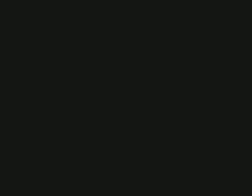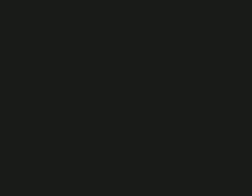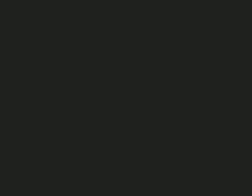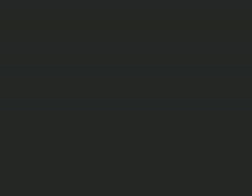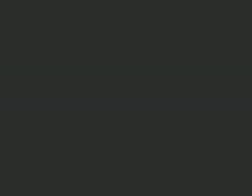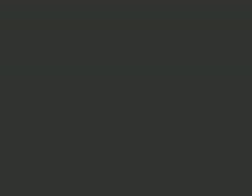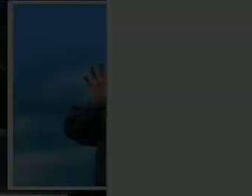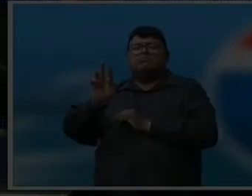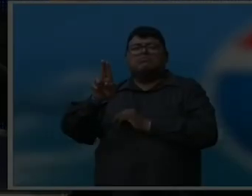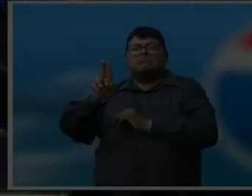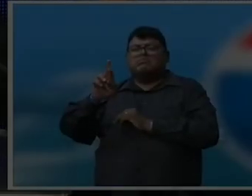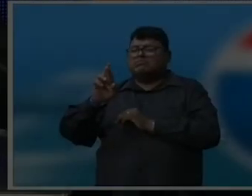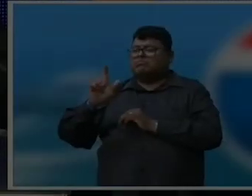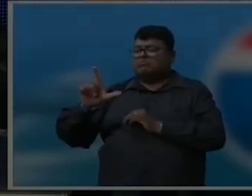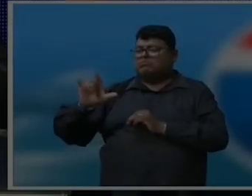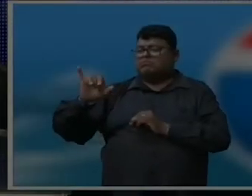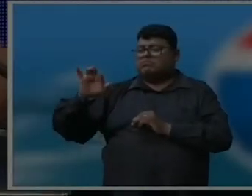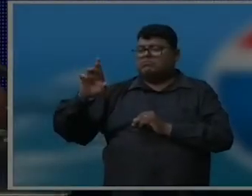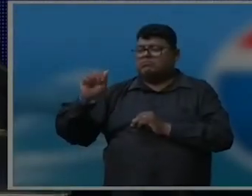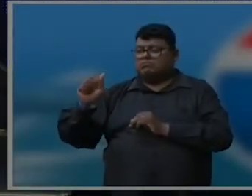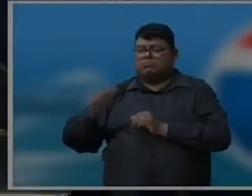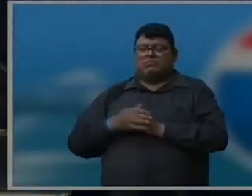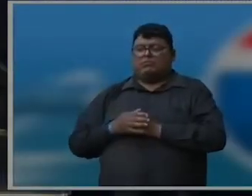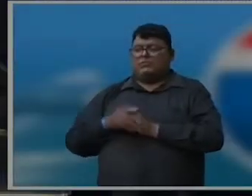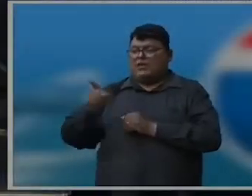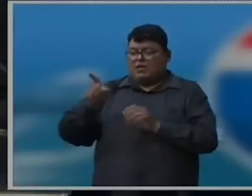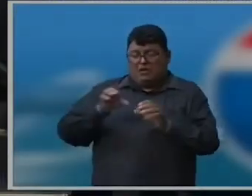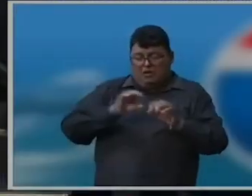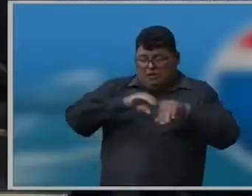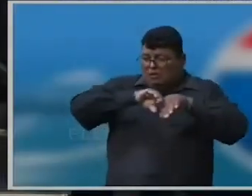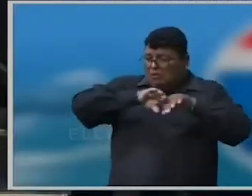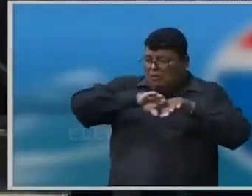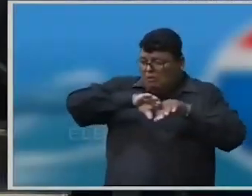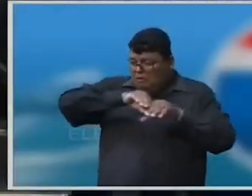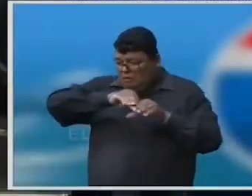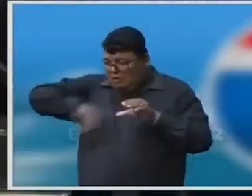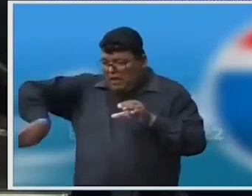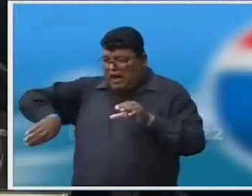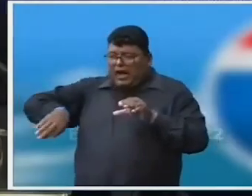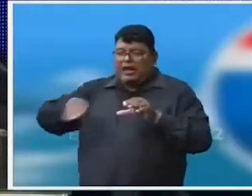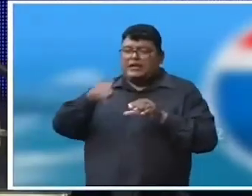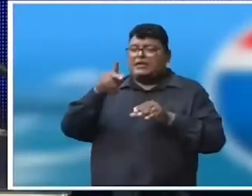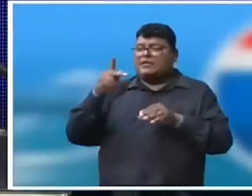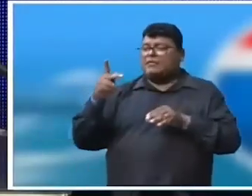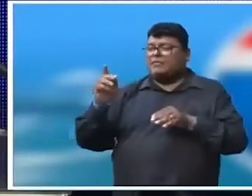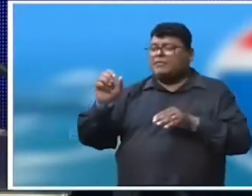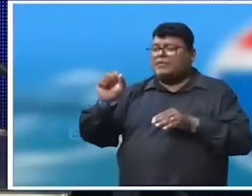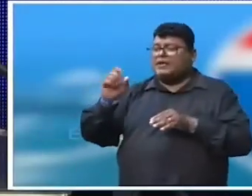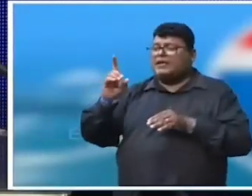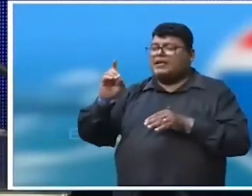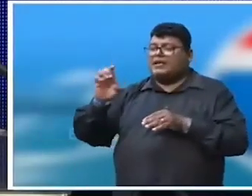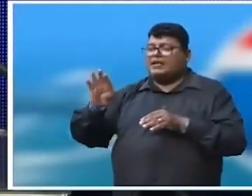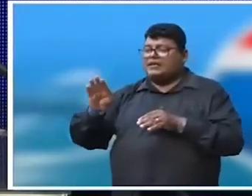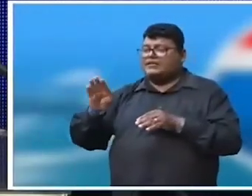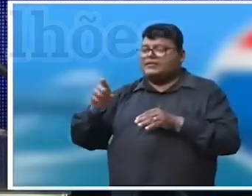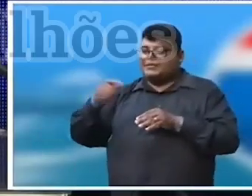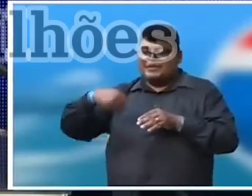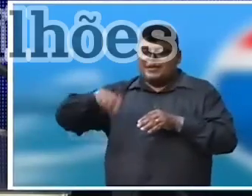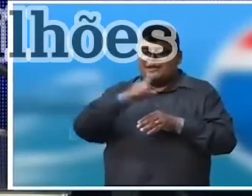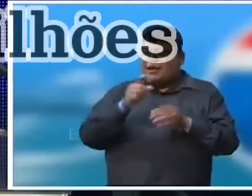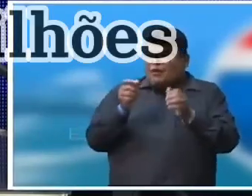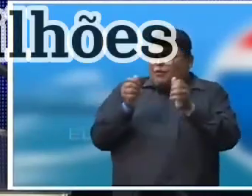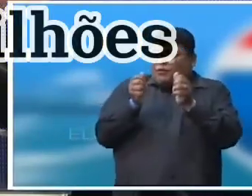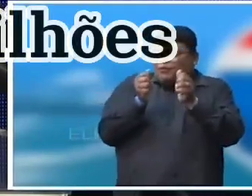O senhor saiu do PSDB e foi para o União Brasil em busca do Fundo Eleitoral do União Brasil